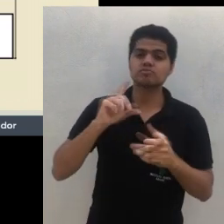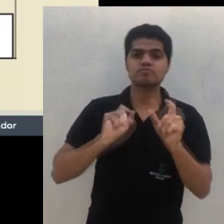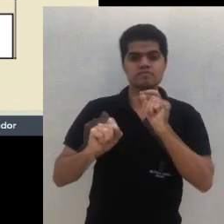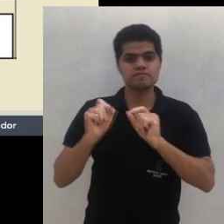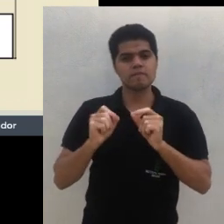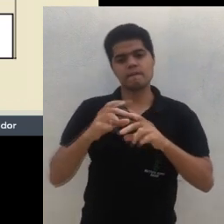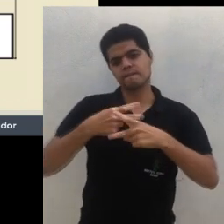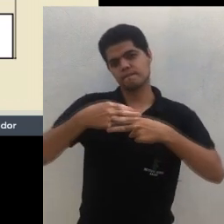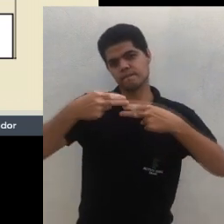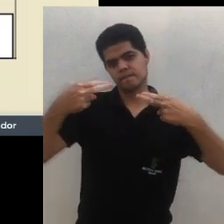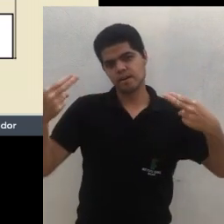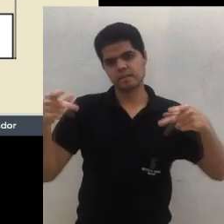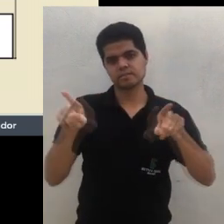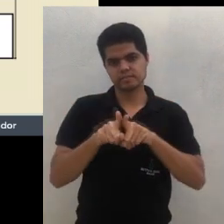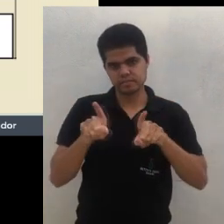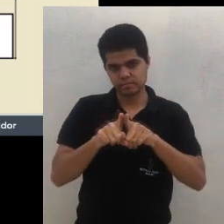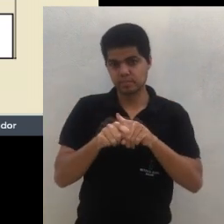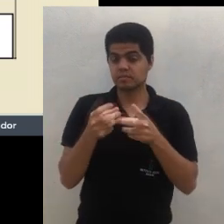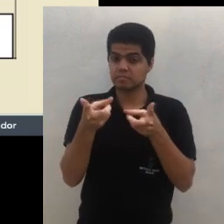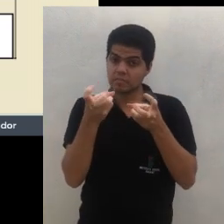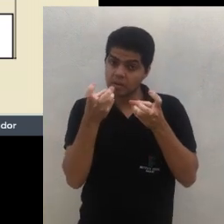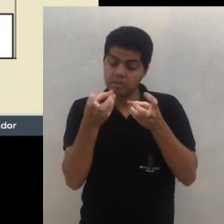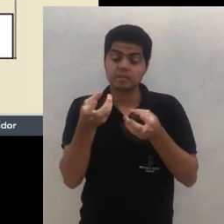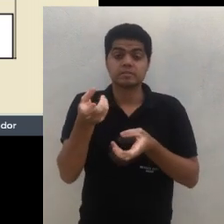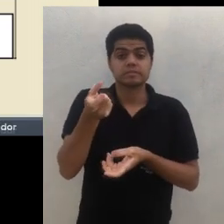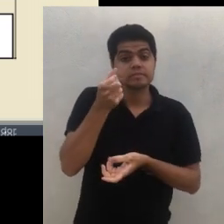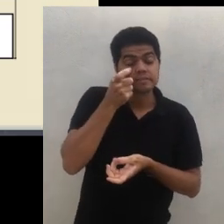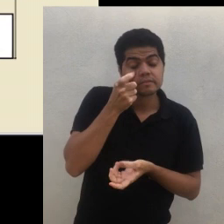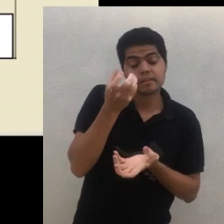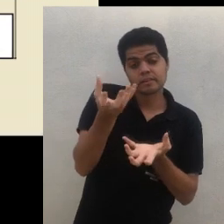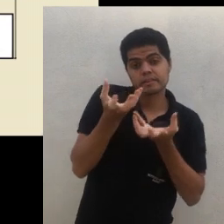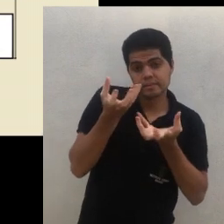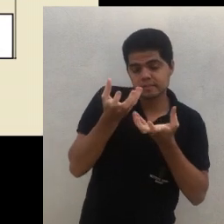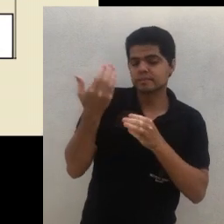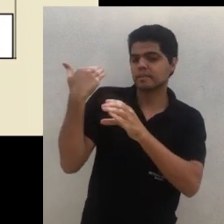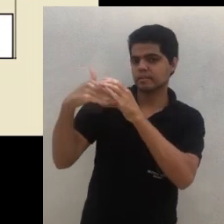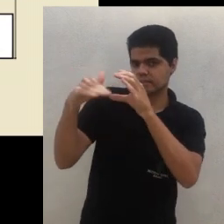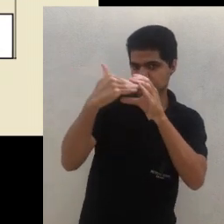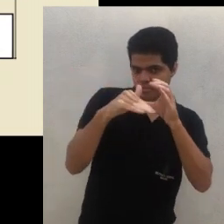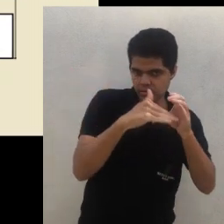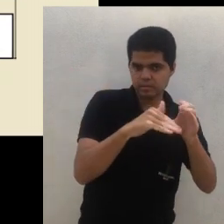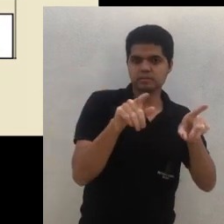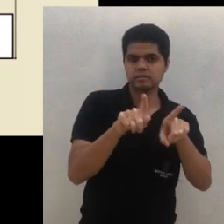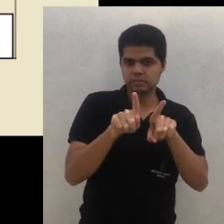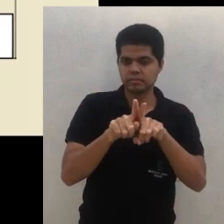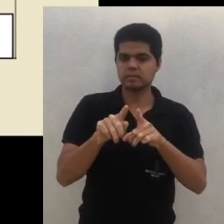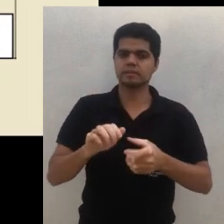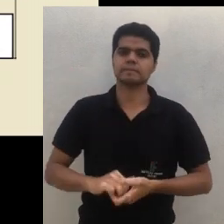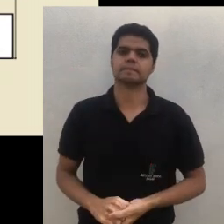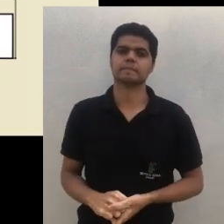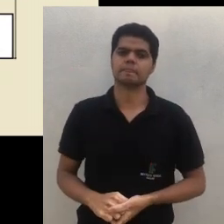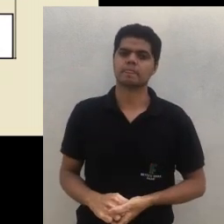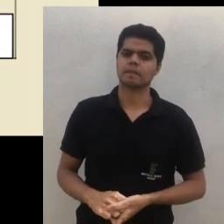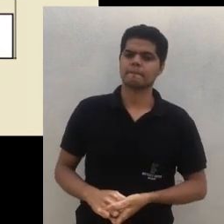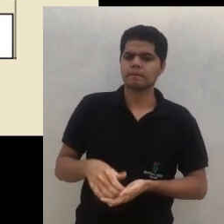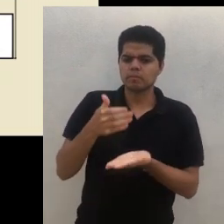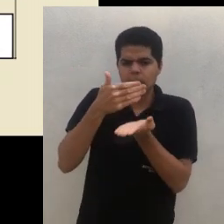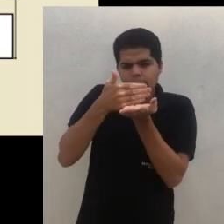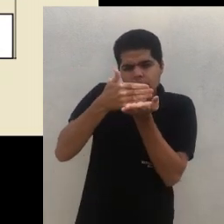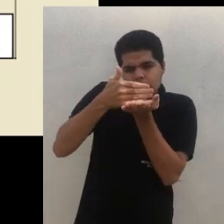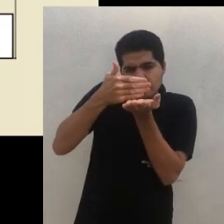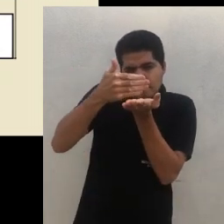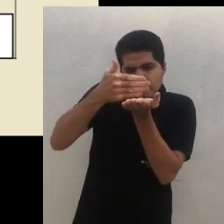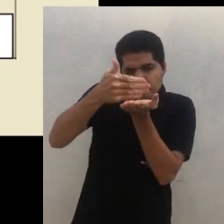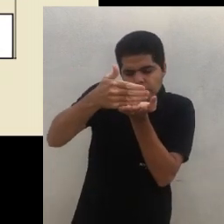interesse, então aqui, por exemplo, esse, eu fiz uma fileira de espécie arbórea que eu posso usar nas bordaduras desse